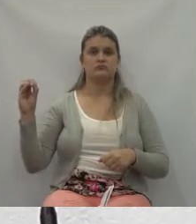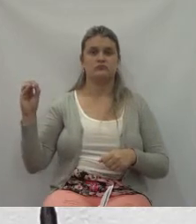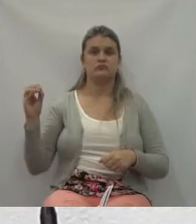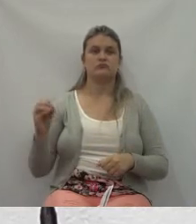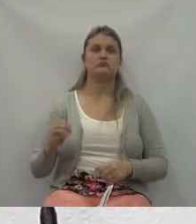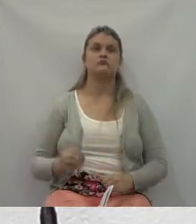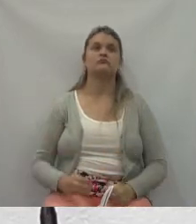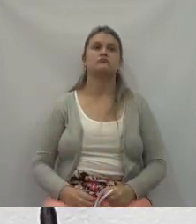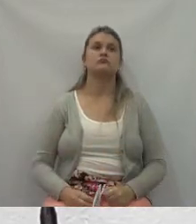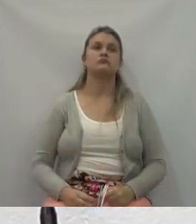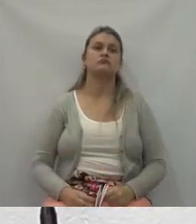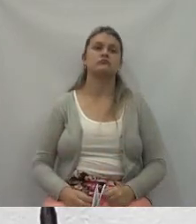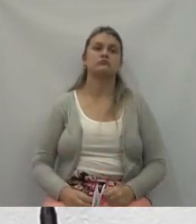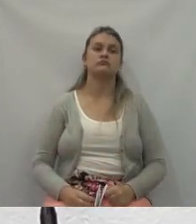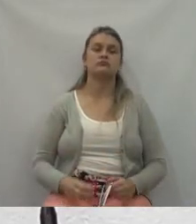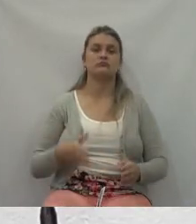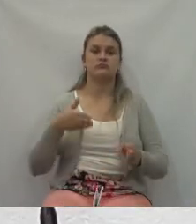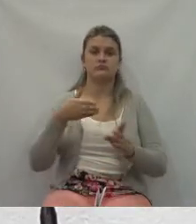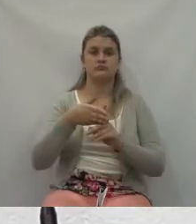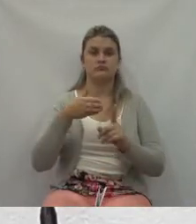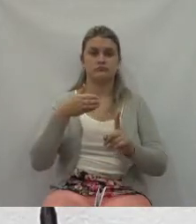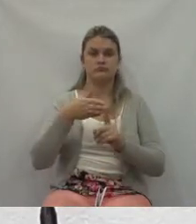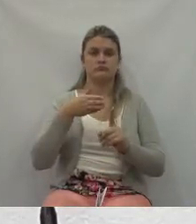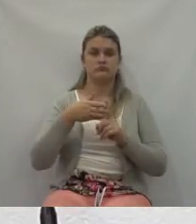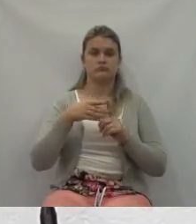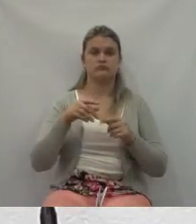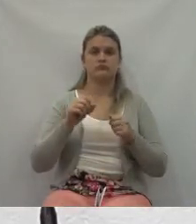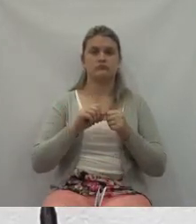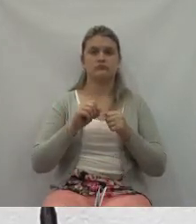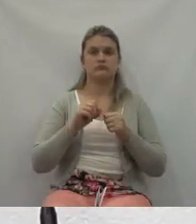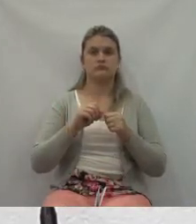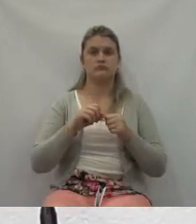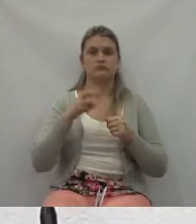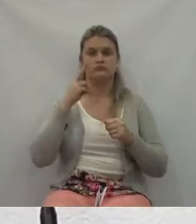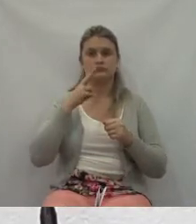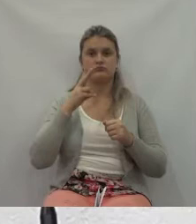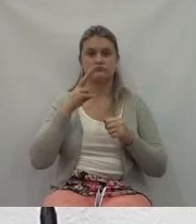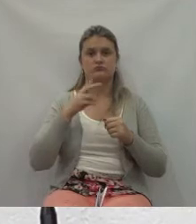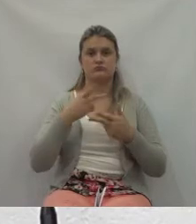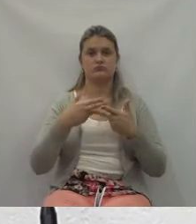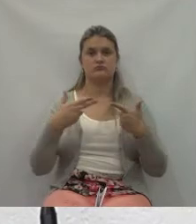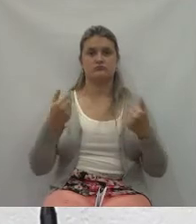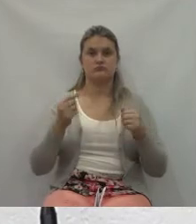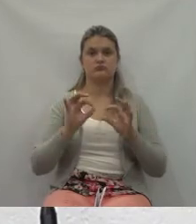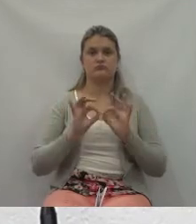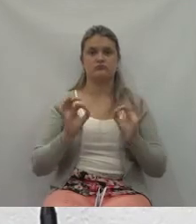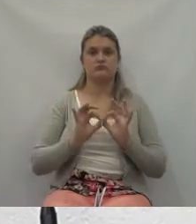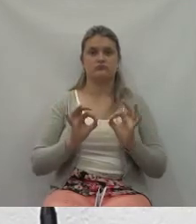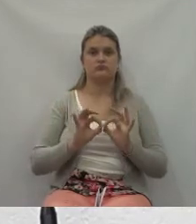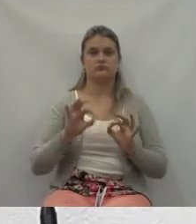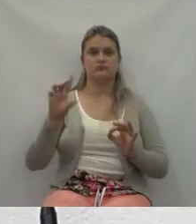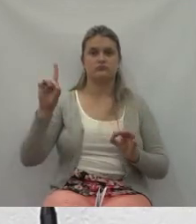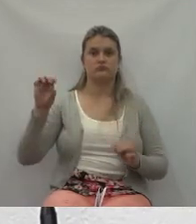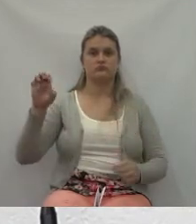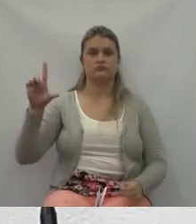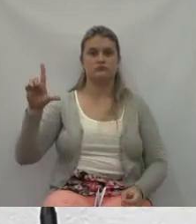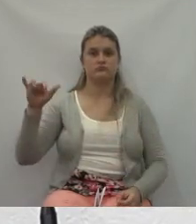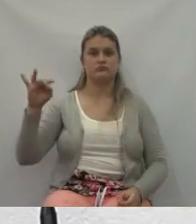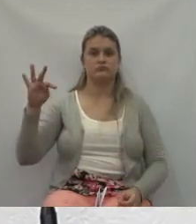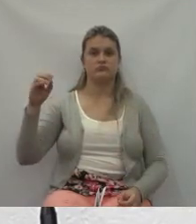atendimentos de delitos de menor potencial ofensivo. Esses delitos, se não forem dados a devida atenção,